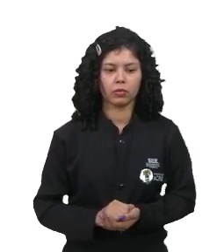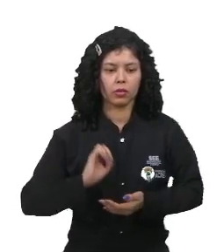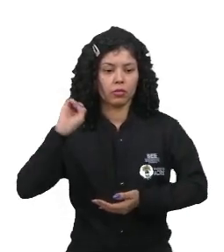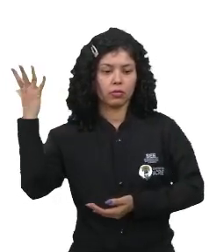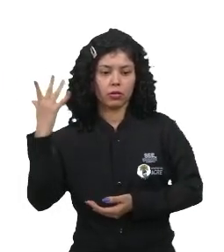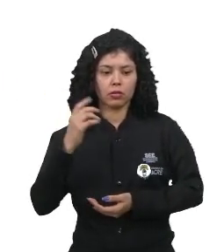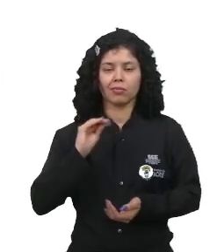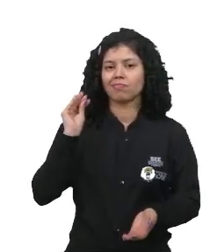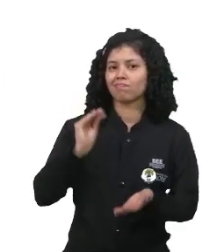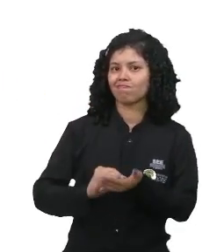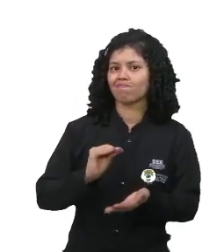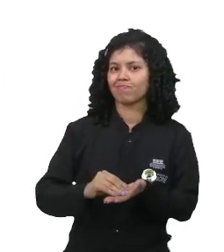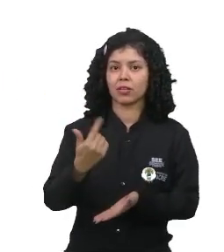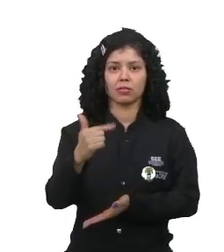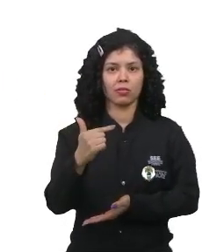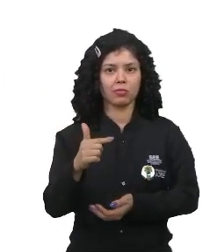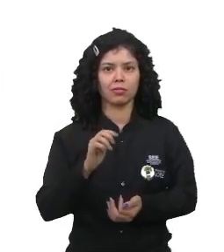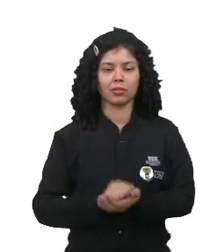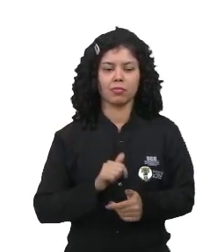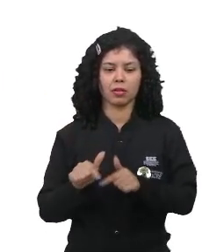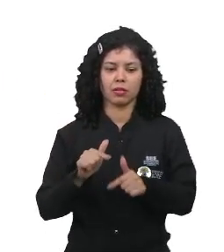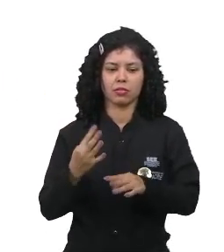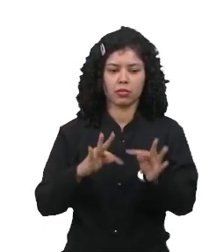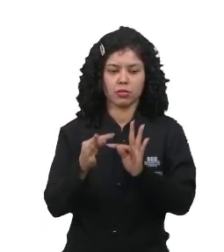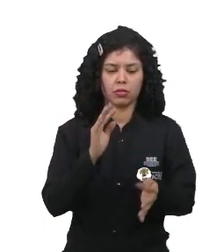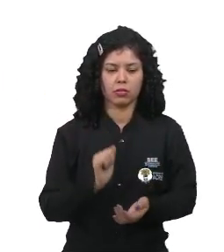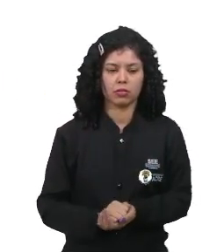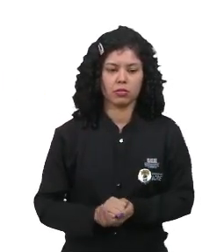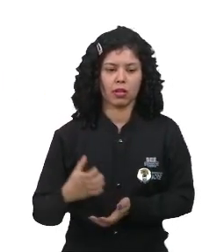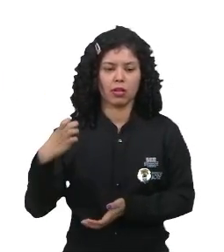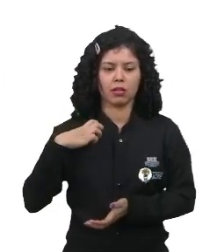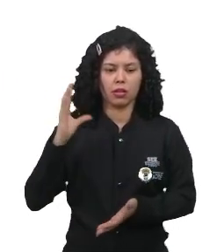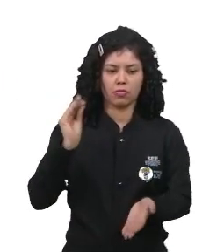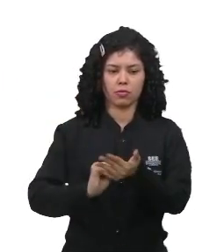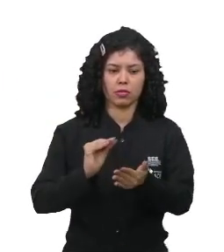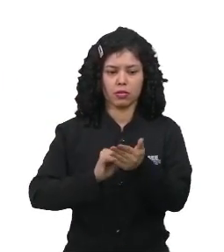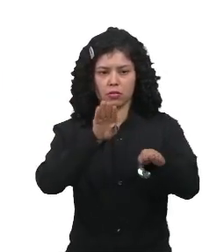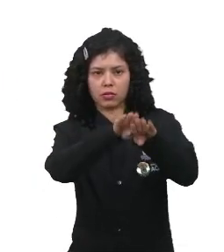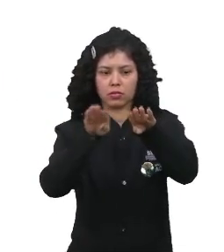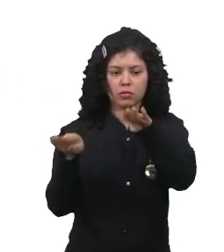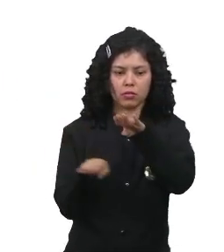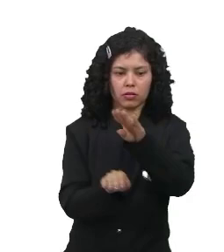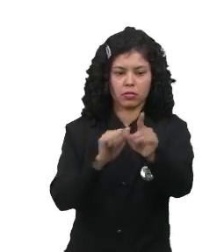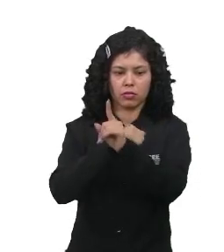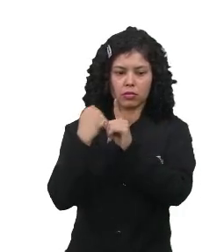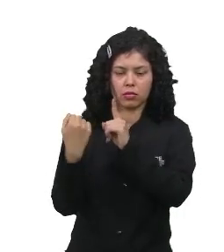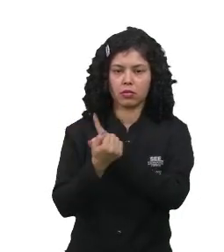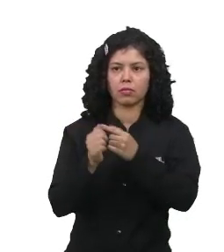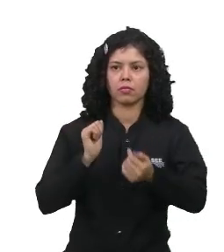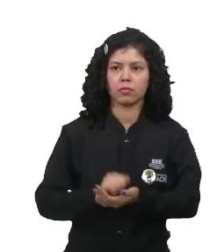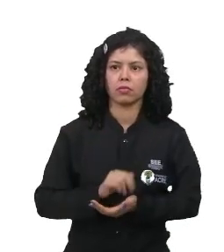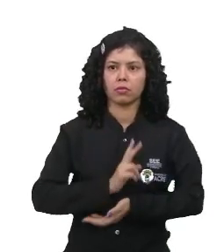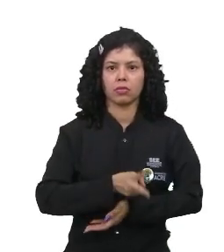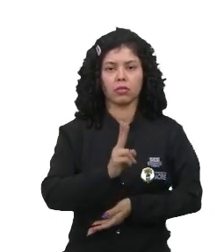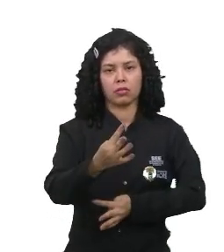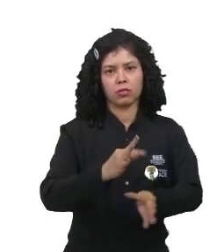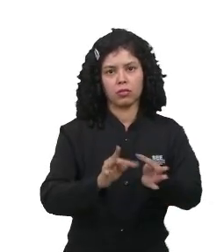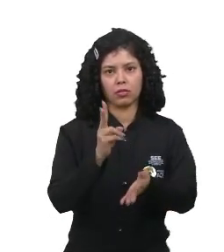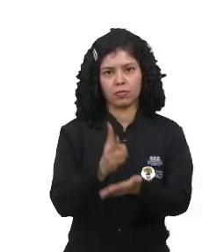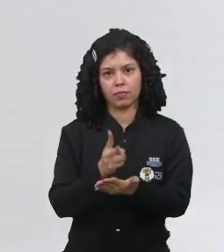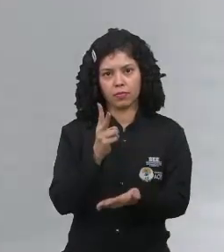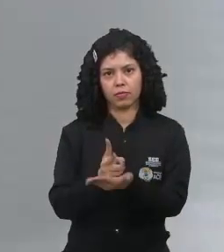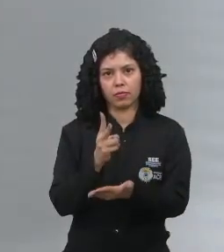caso, o desemprego tecnológico, as questões éticas, desigualdade social e dependência da